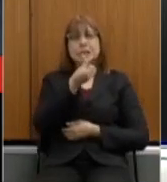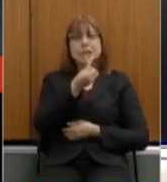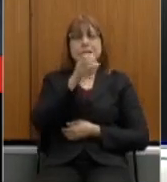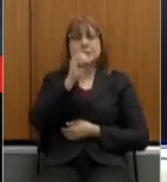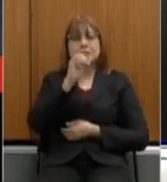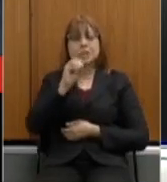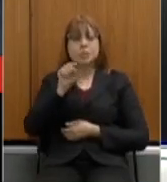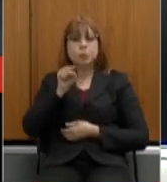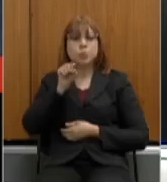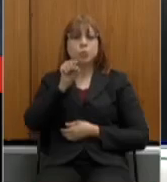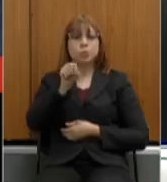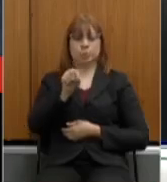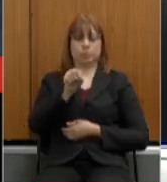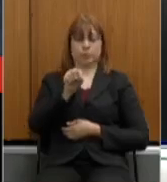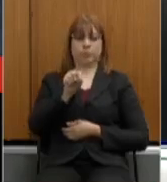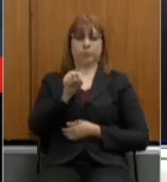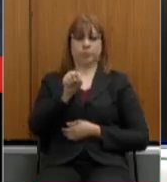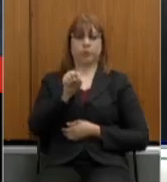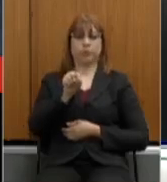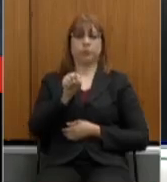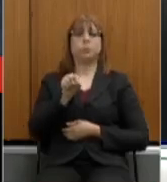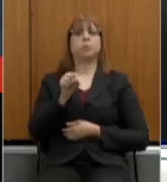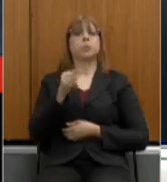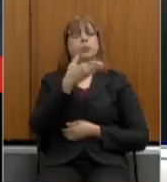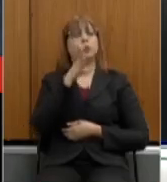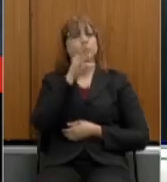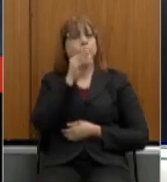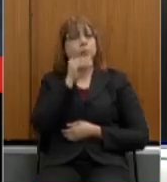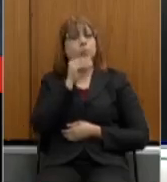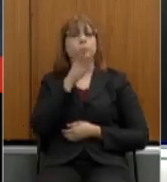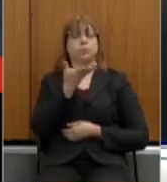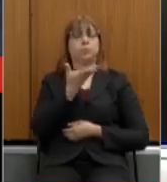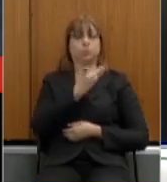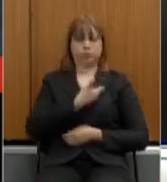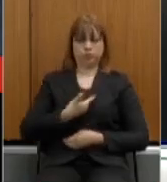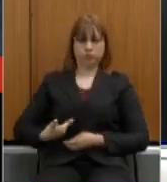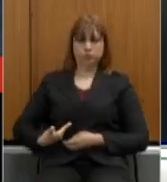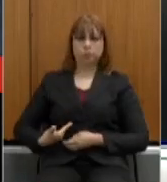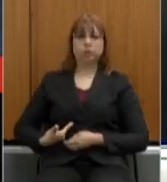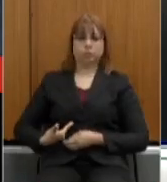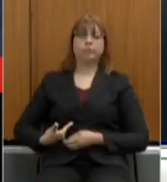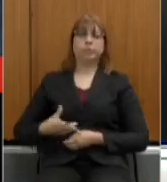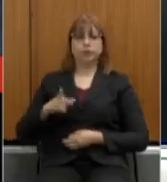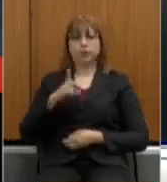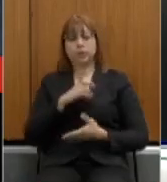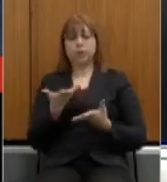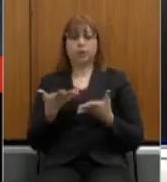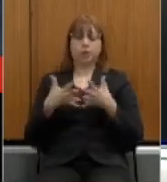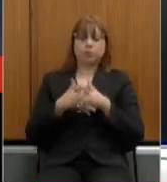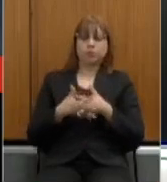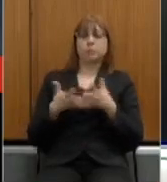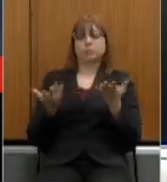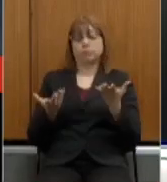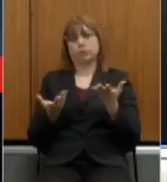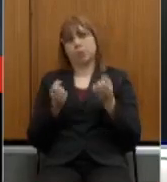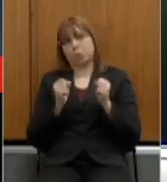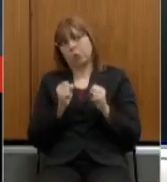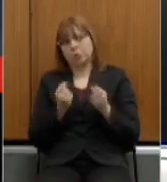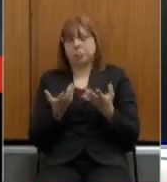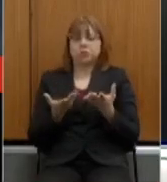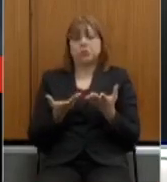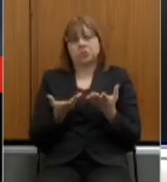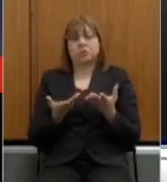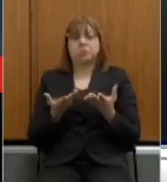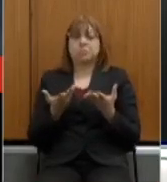servidores serão afetados com as mudanças da legislação previdenciária e estes servidores